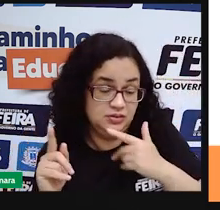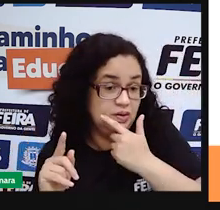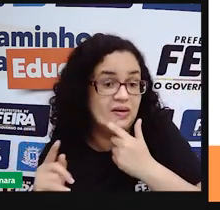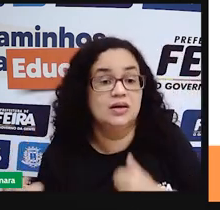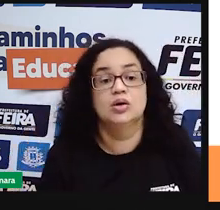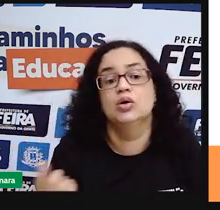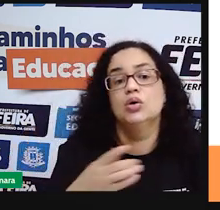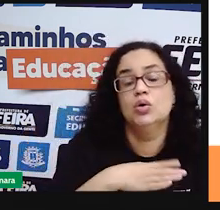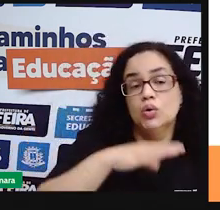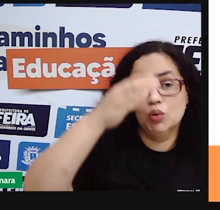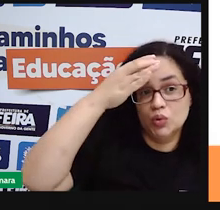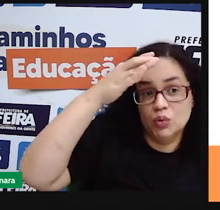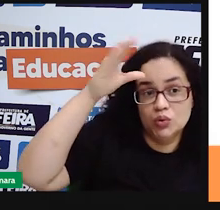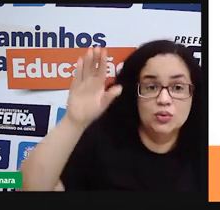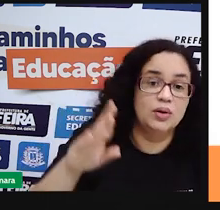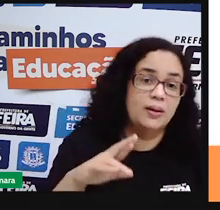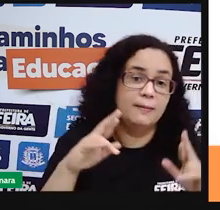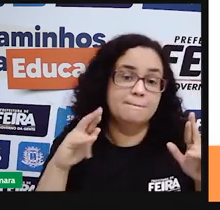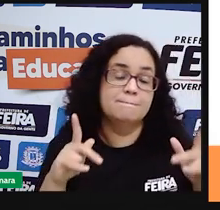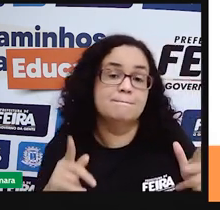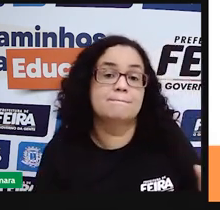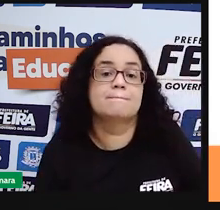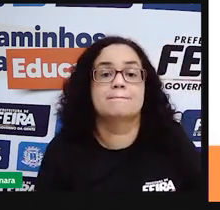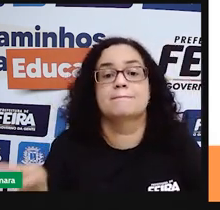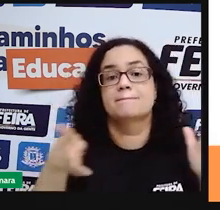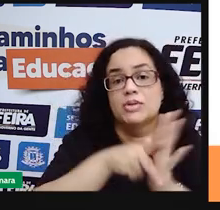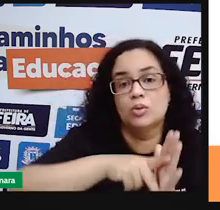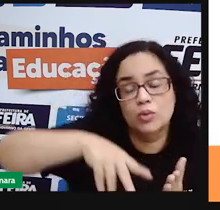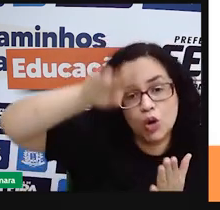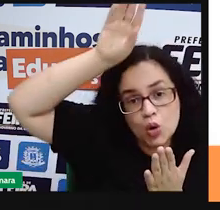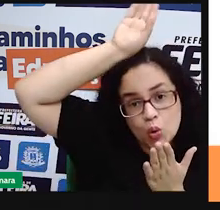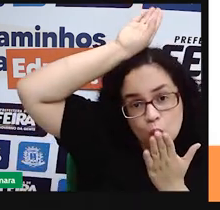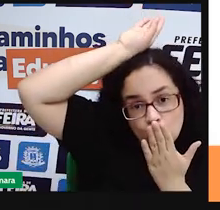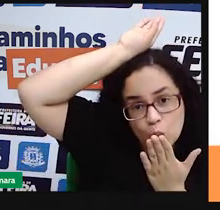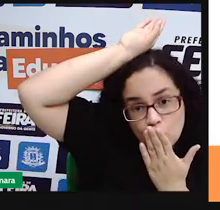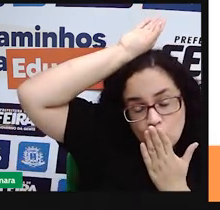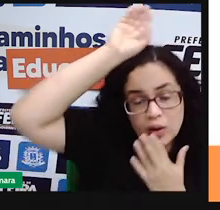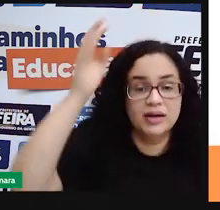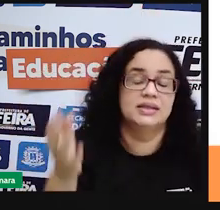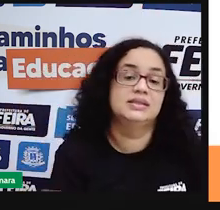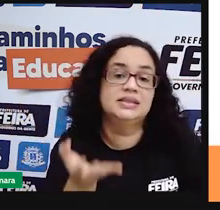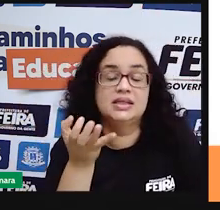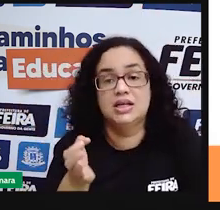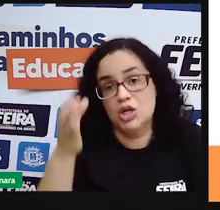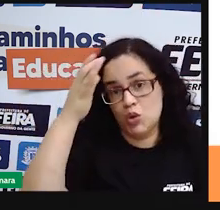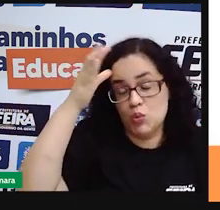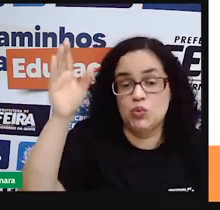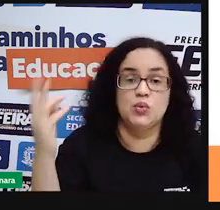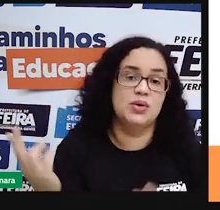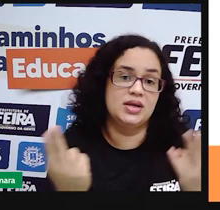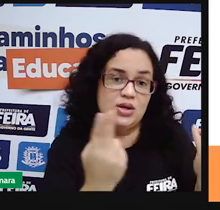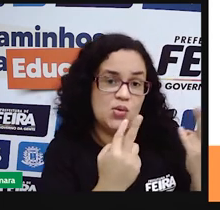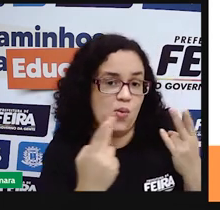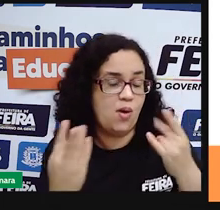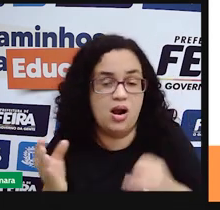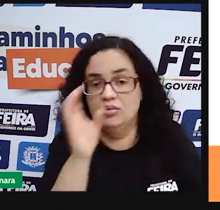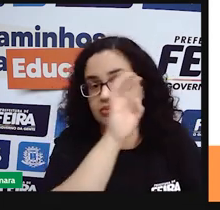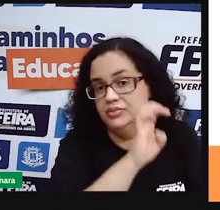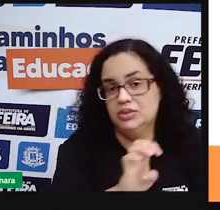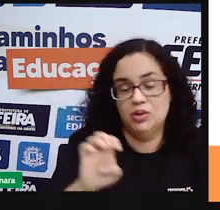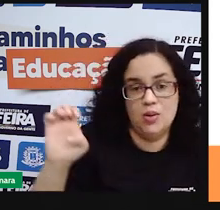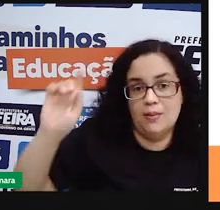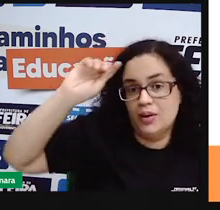culturas diferentes entre os próprios indígenas, a gente não pode querer que a cultura seja igual aos europeus ou aos africanos,